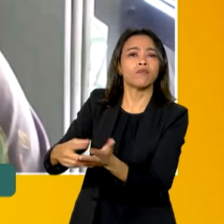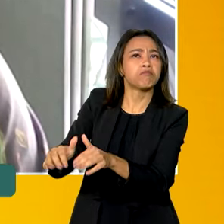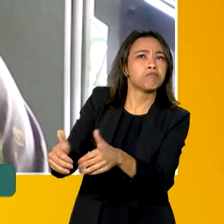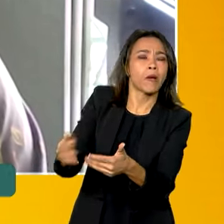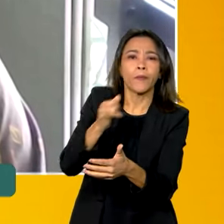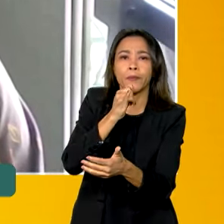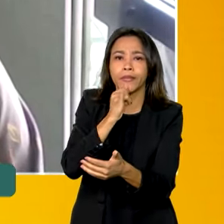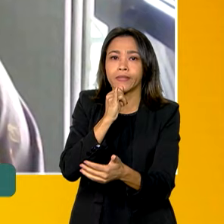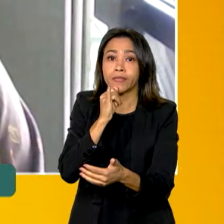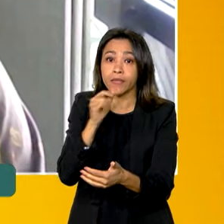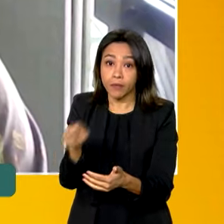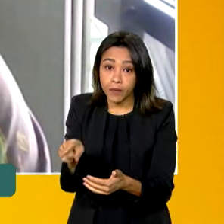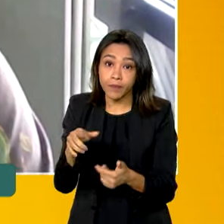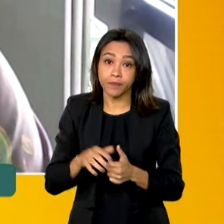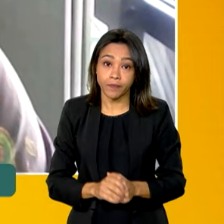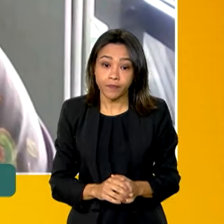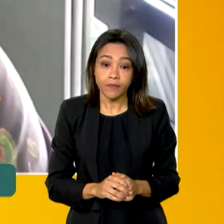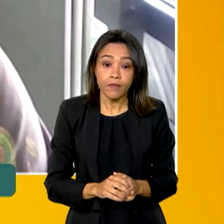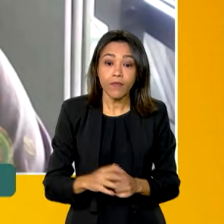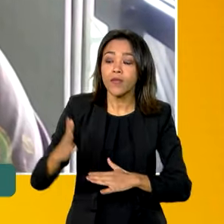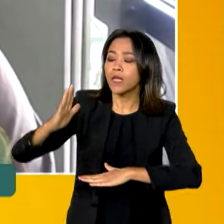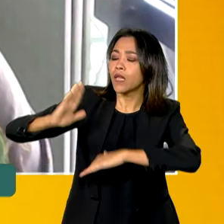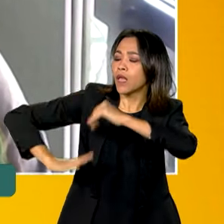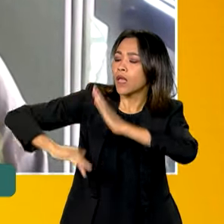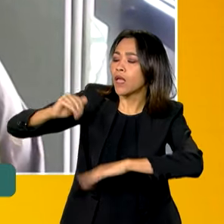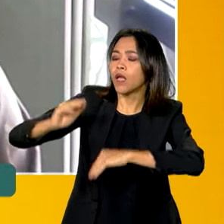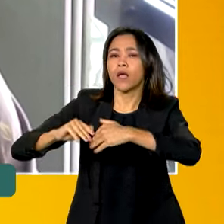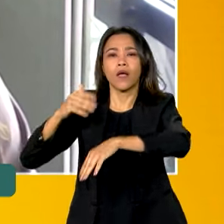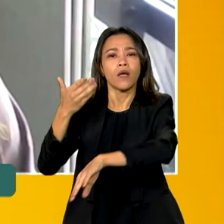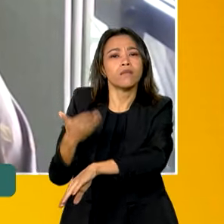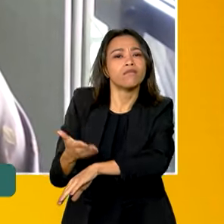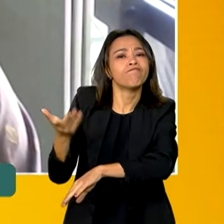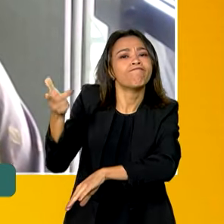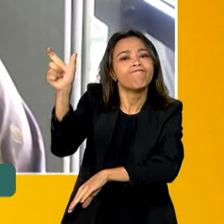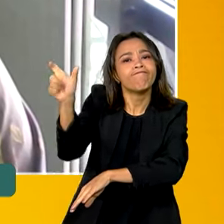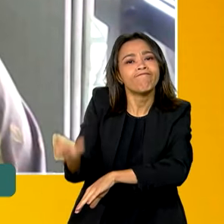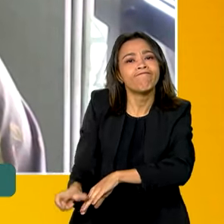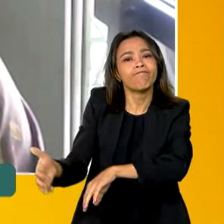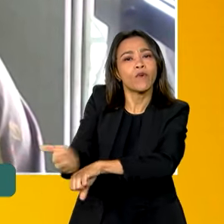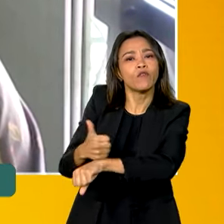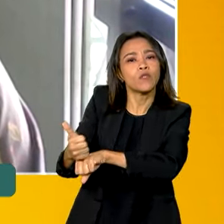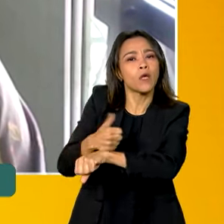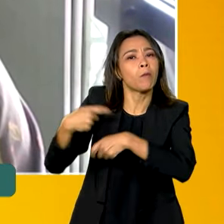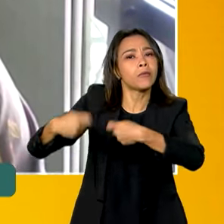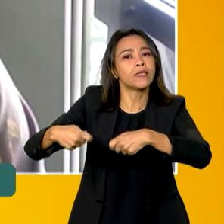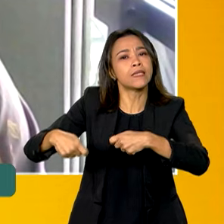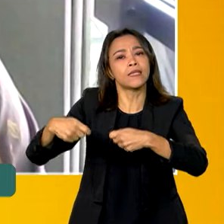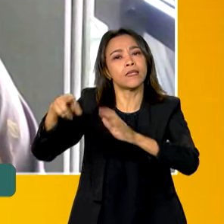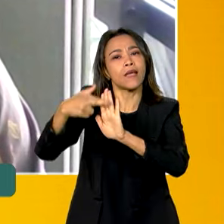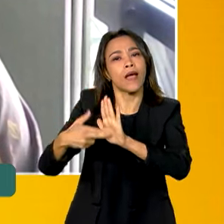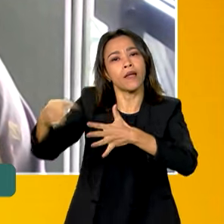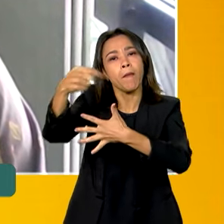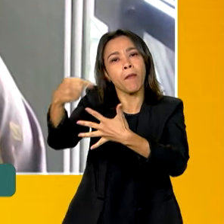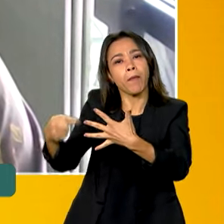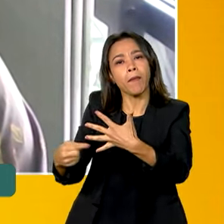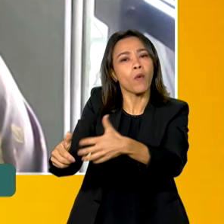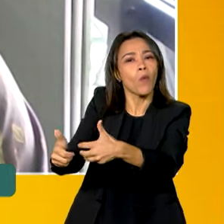por exemplo, qualificação. Que tipo de qualificação o cuidador deve ter? Então, é